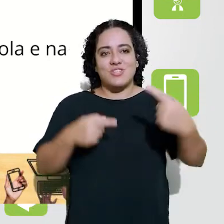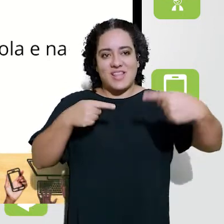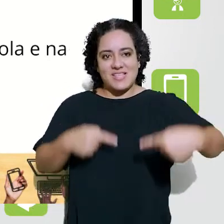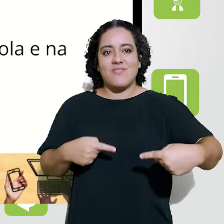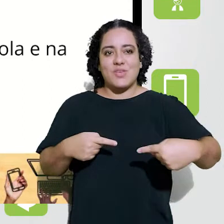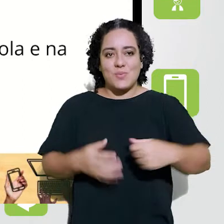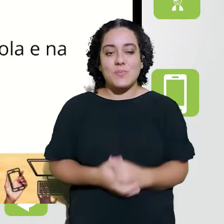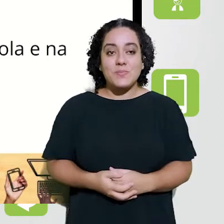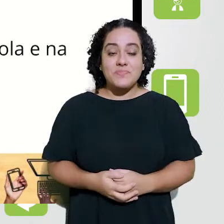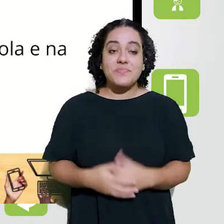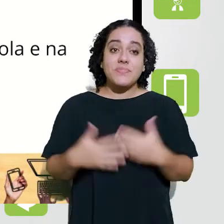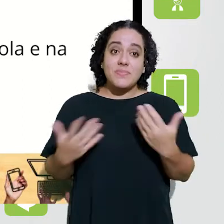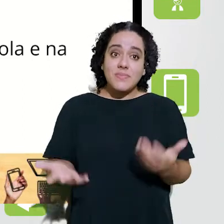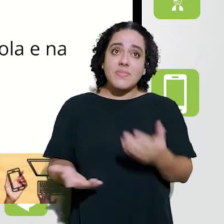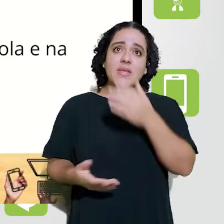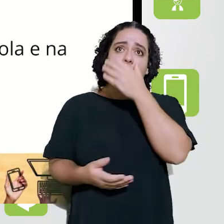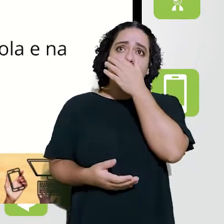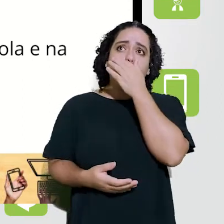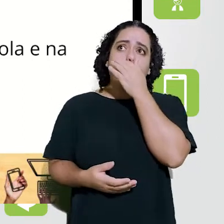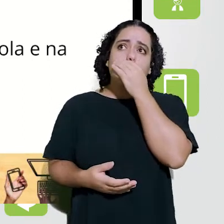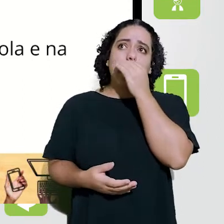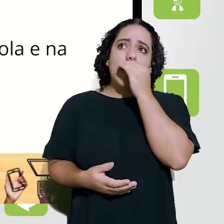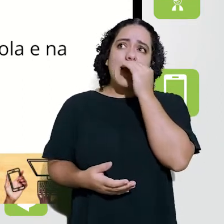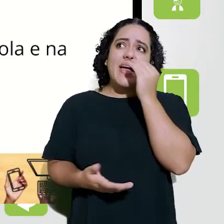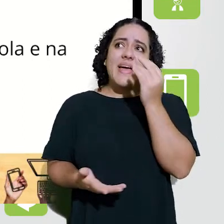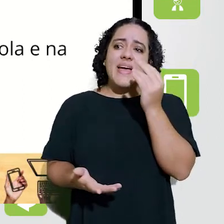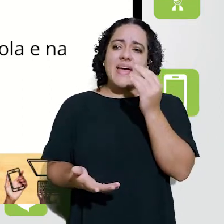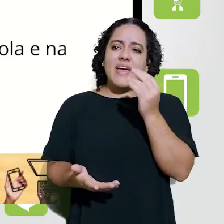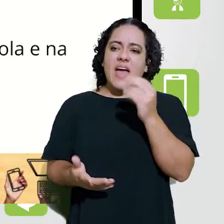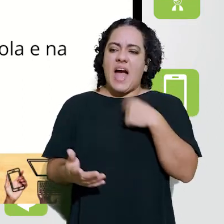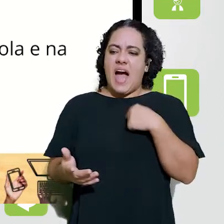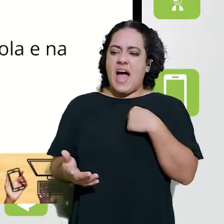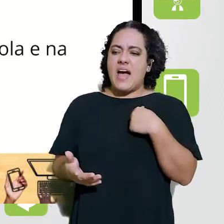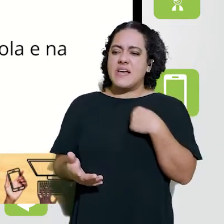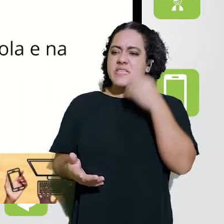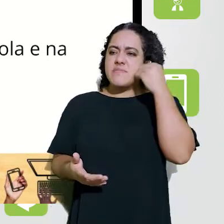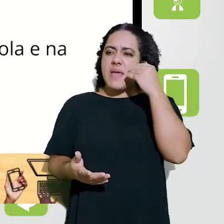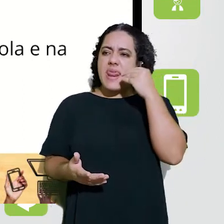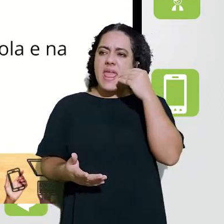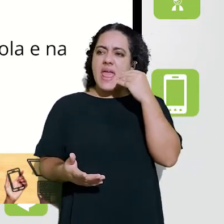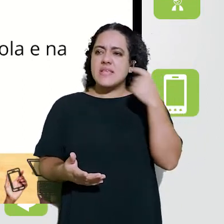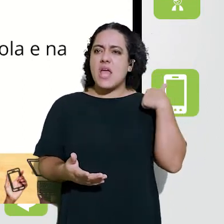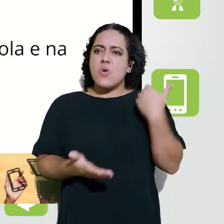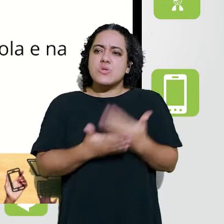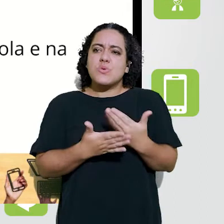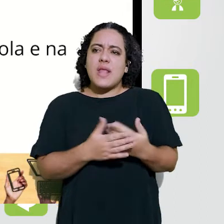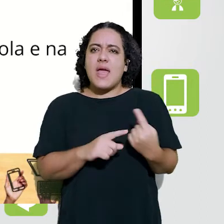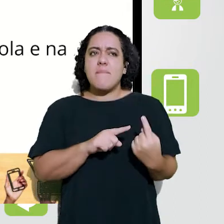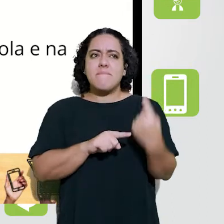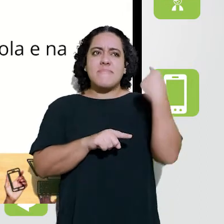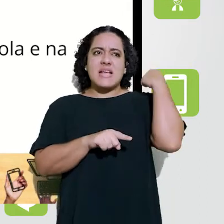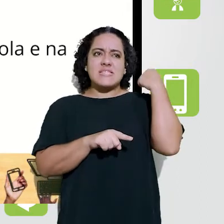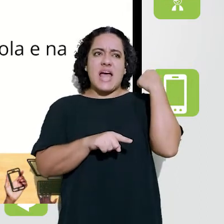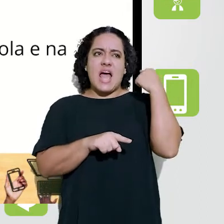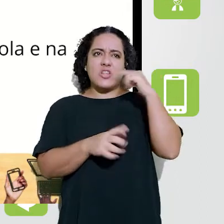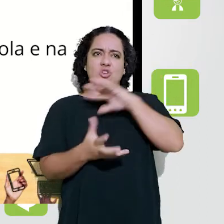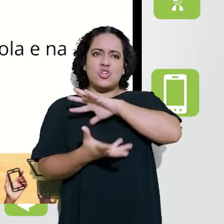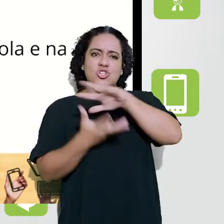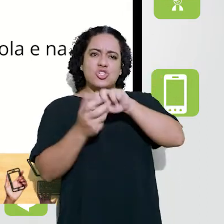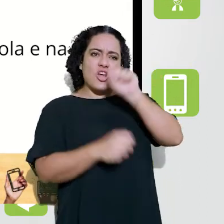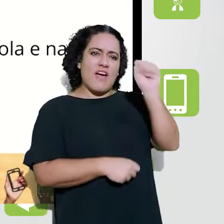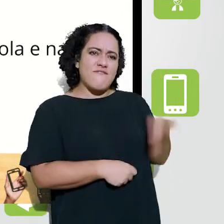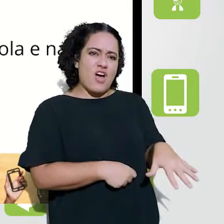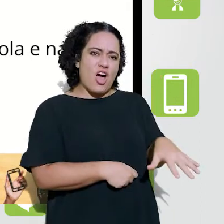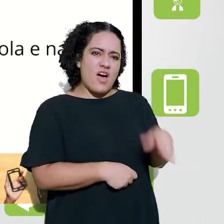o mundo nos colocam como desafios, né? Então, nada vai ser jogado fora, nada vai